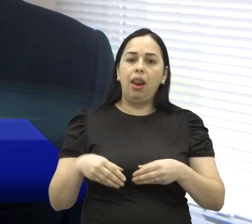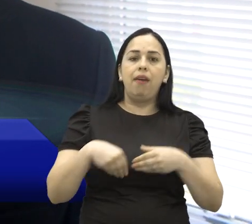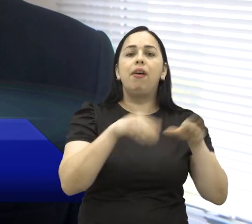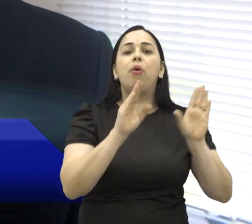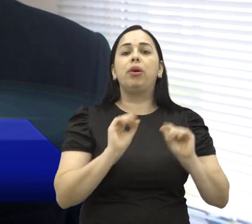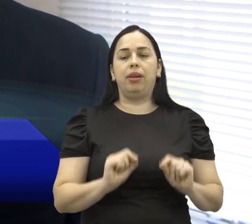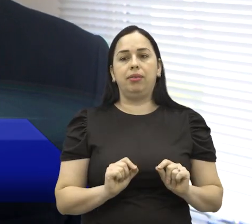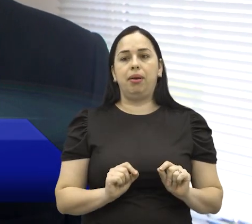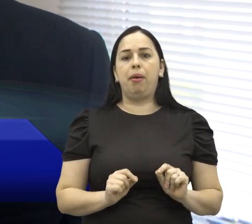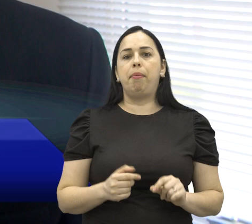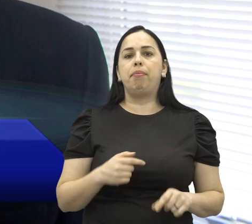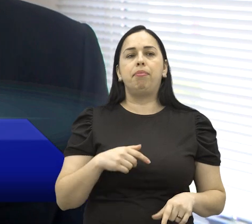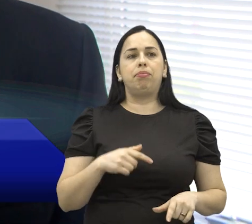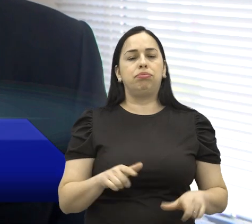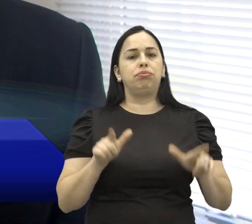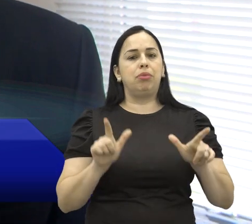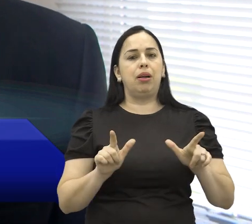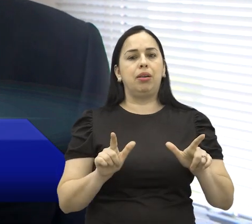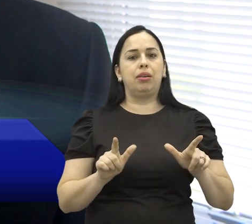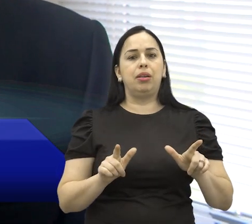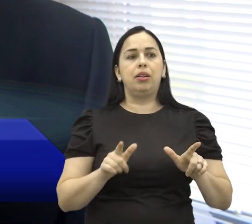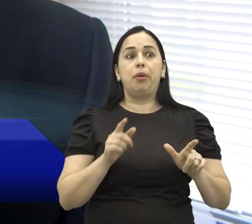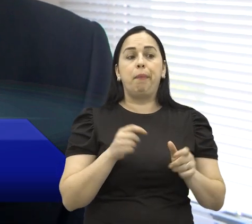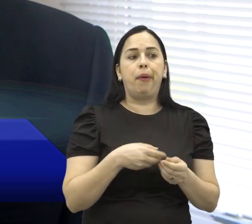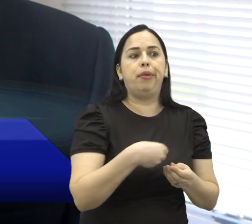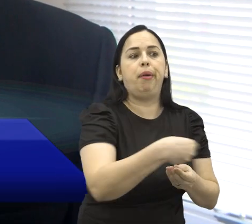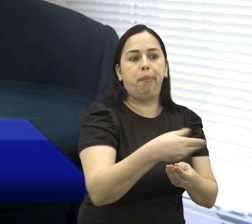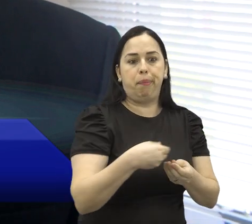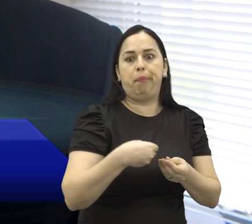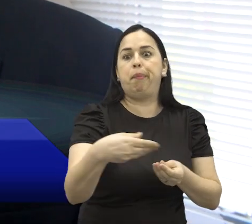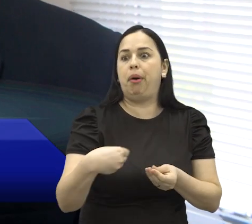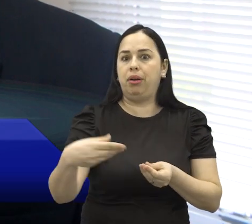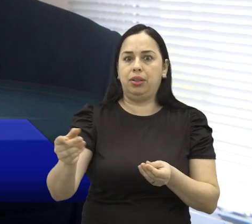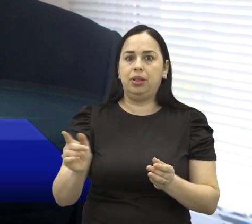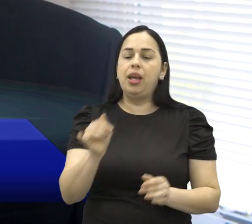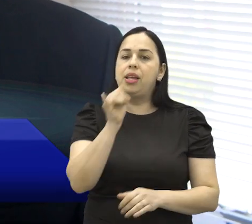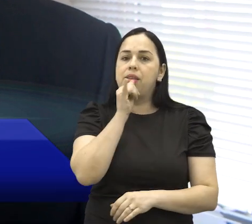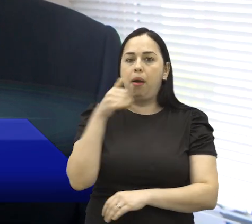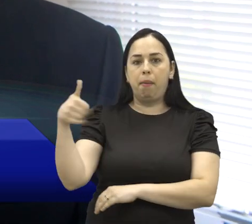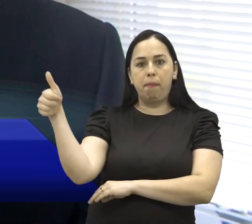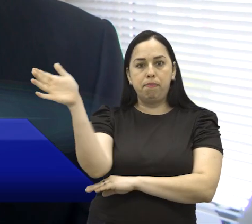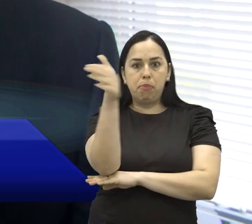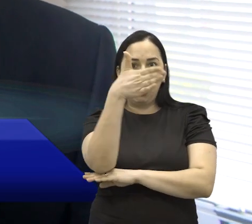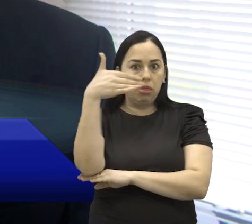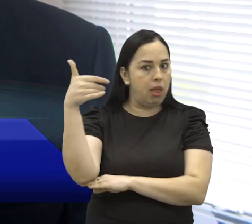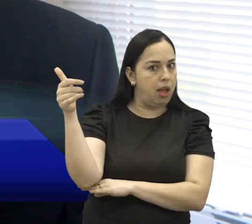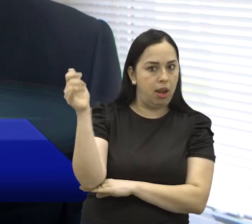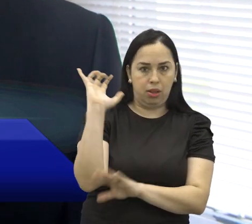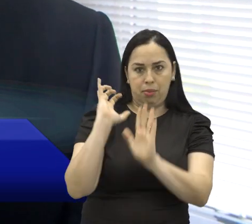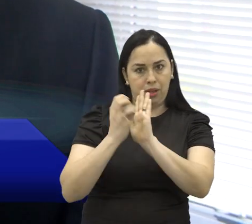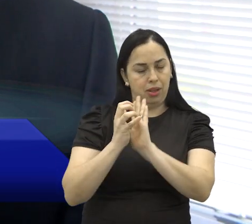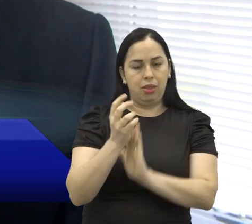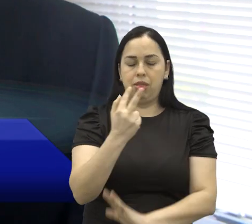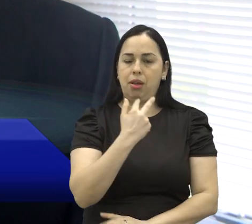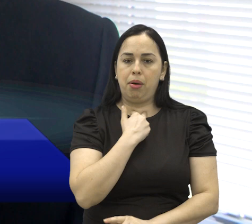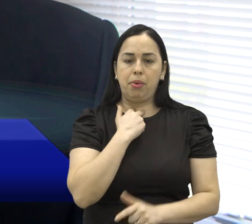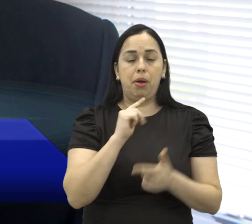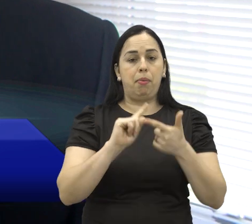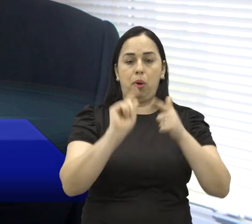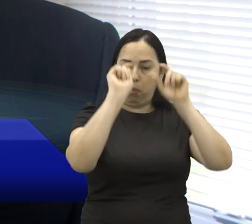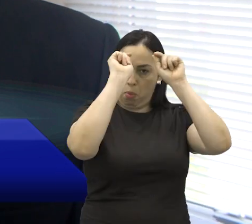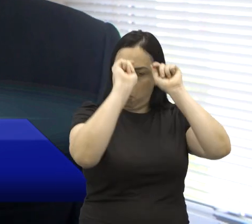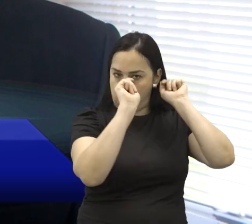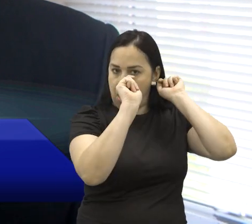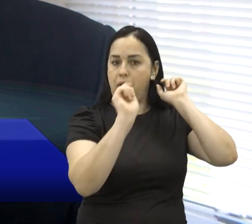individual, primeiramente, é qualquer material que caracterize boca de urna. Um bom exemplo é a bandeira do candidato. O eleitor